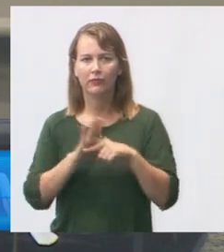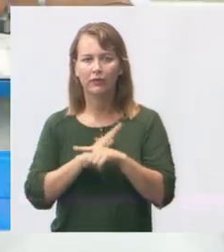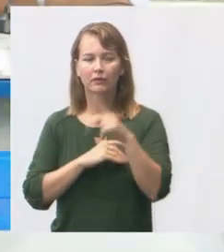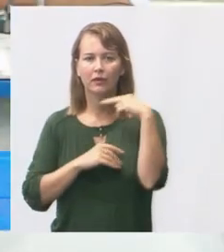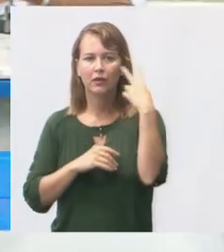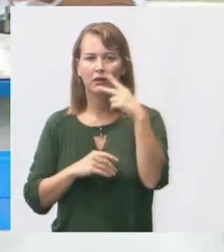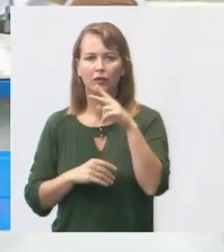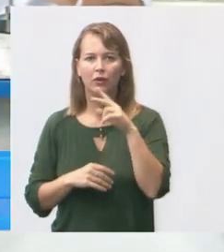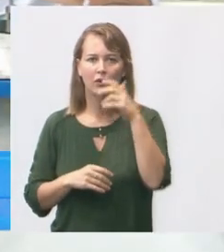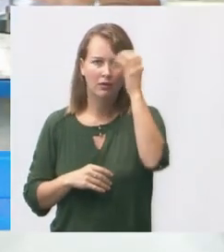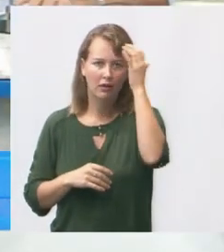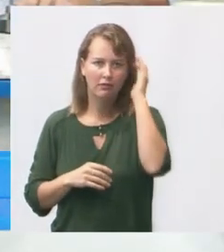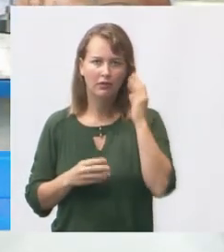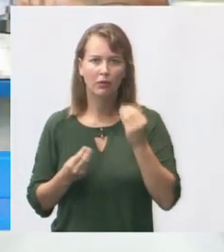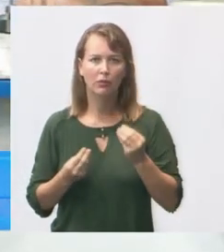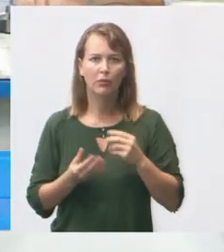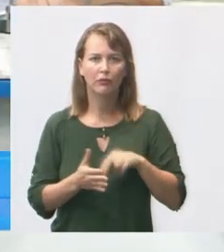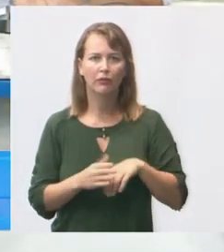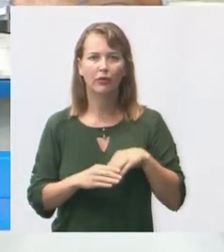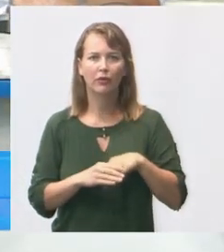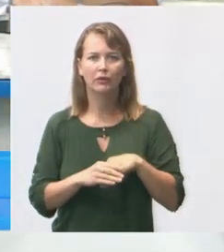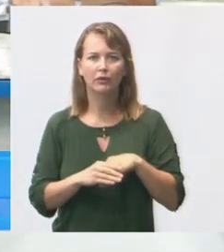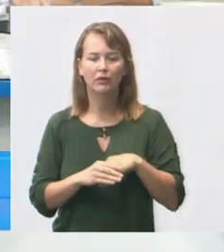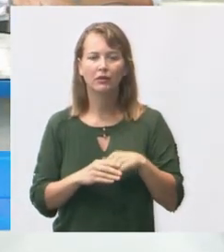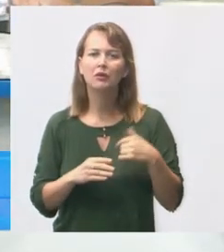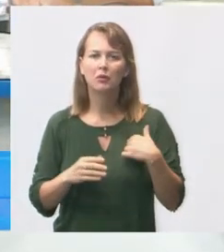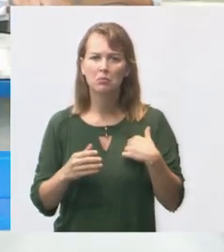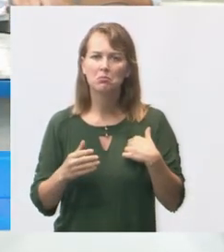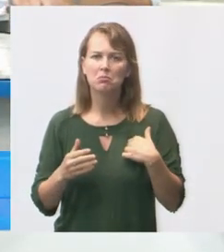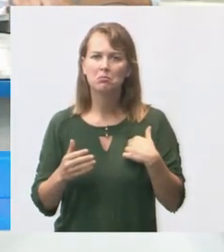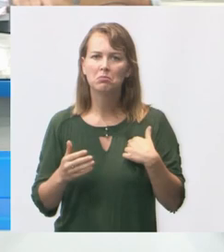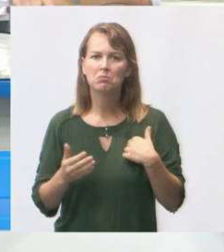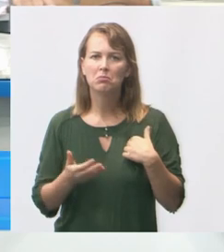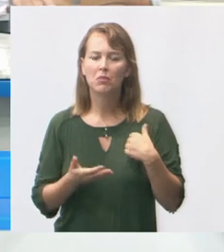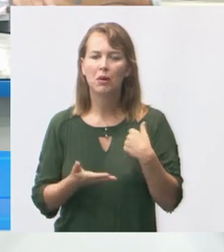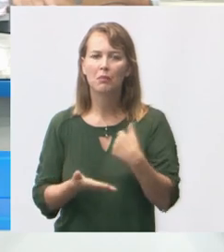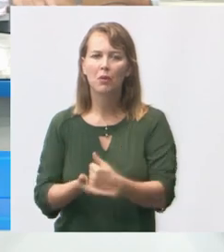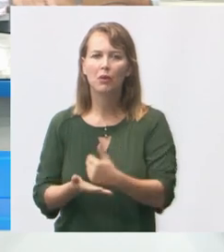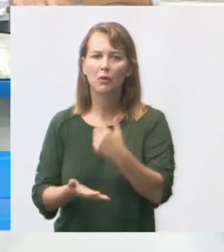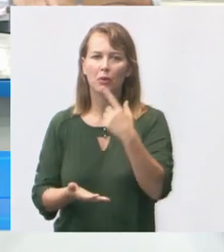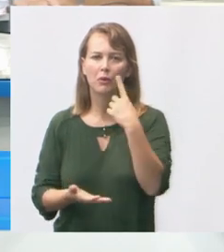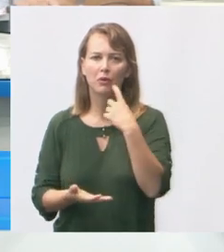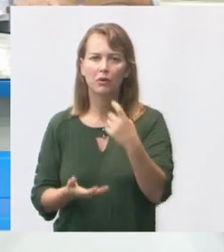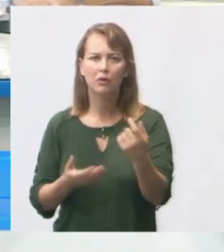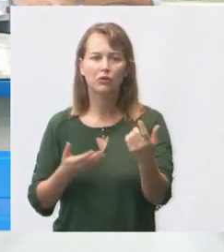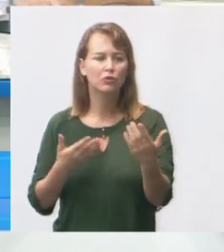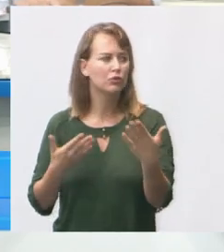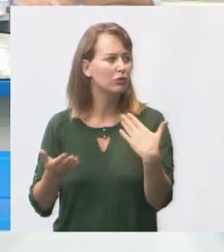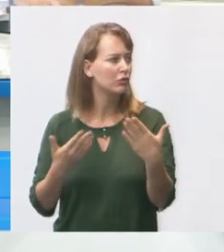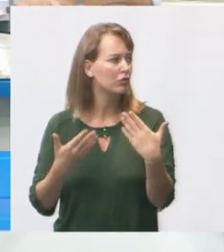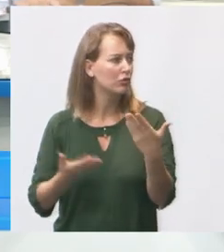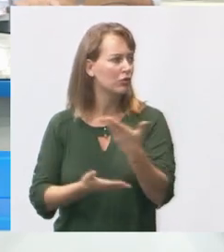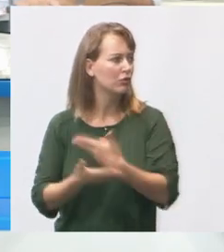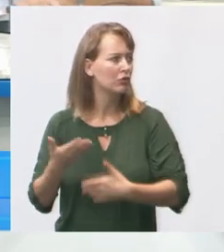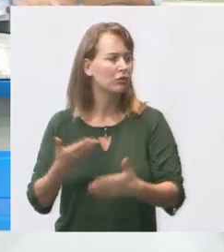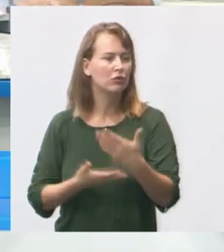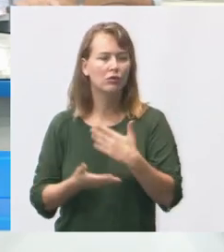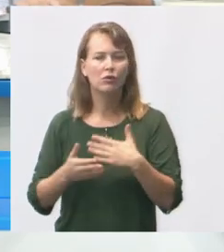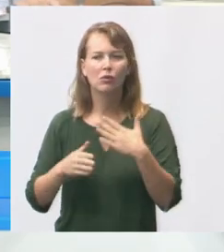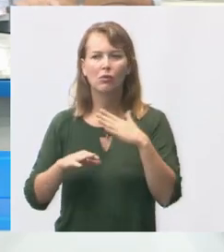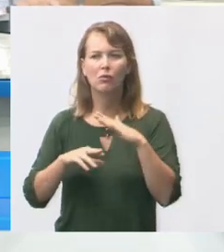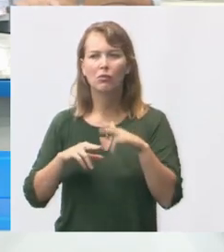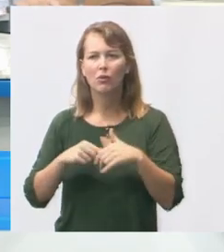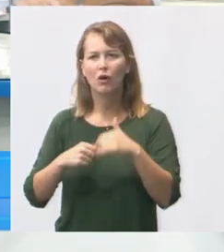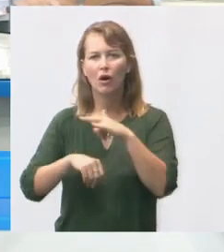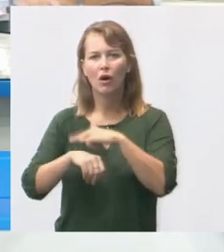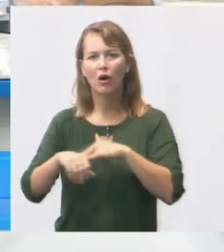como vota eu confirmo a intenção de diálogo através do instrumento da convocação para que